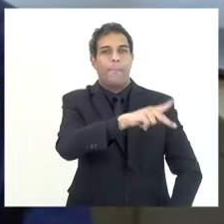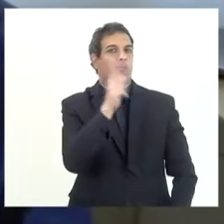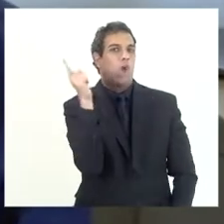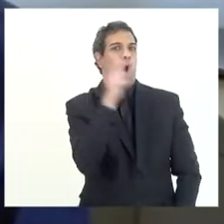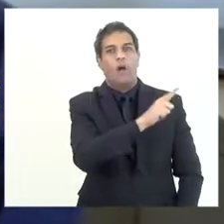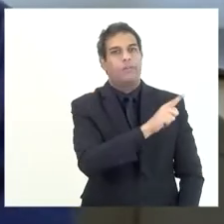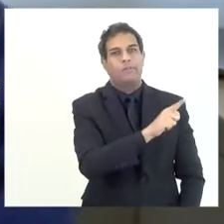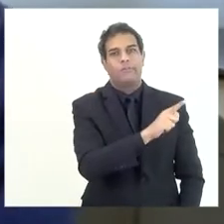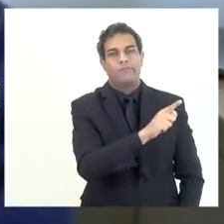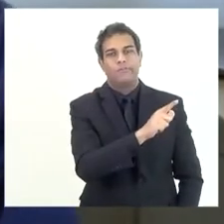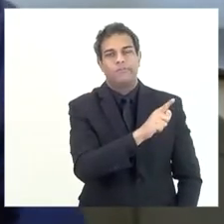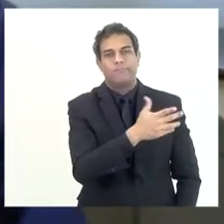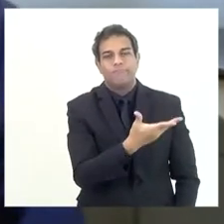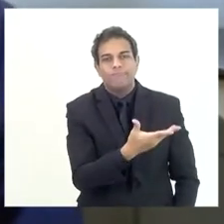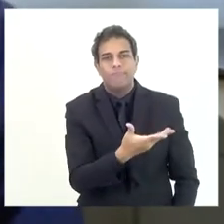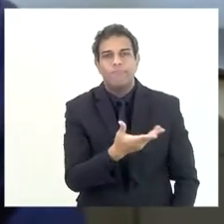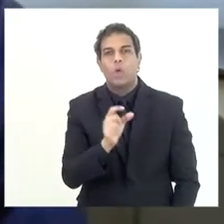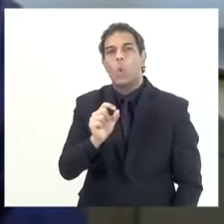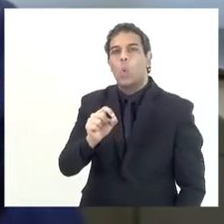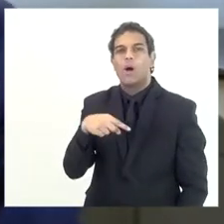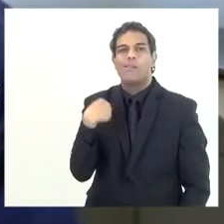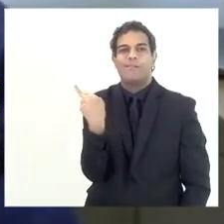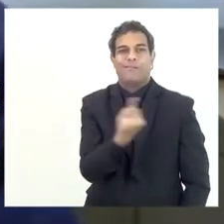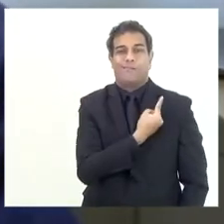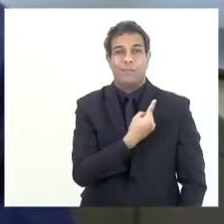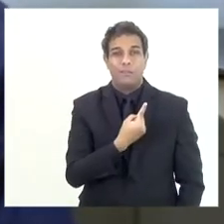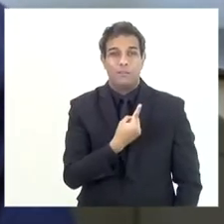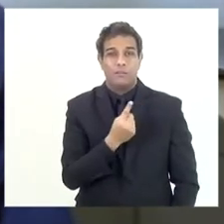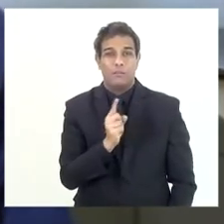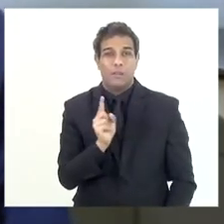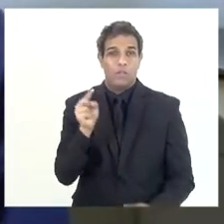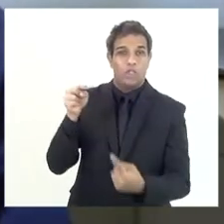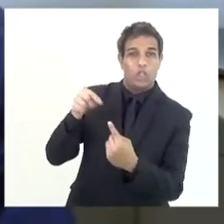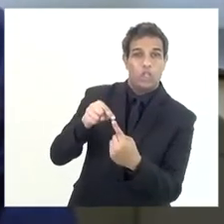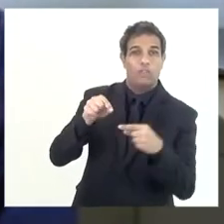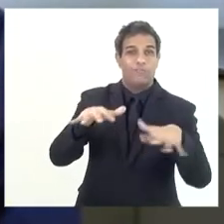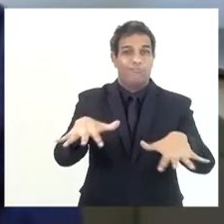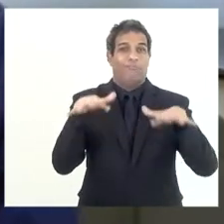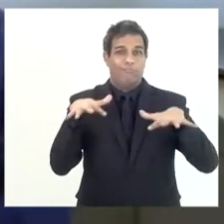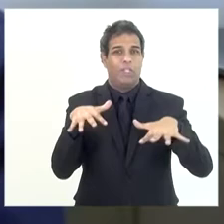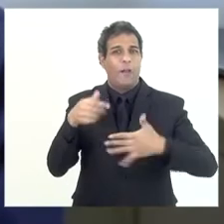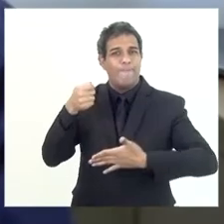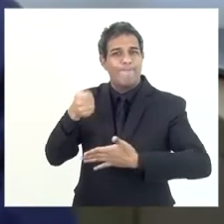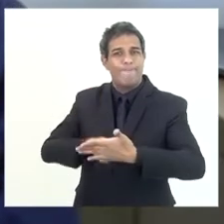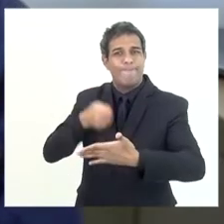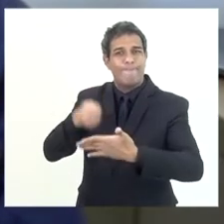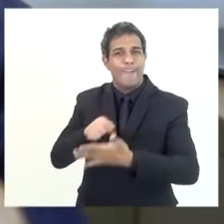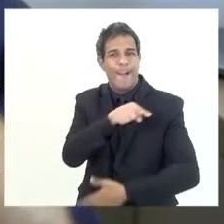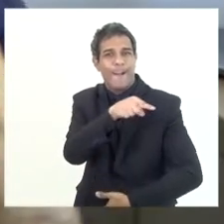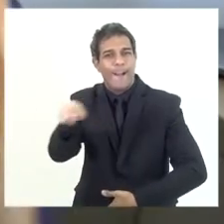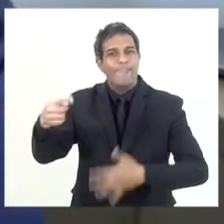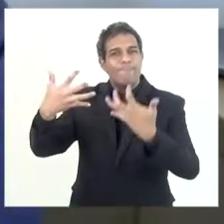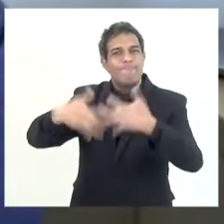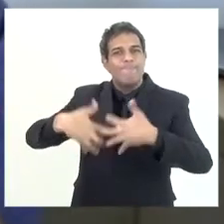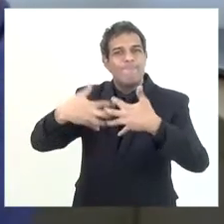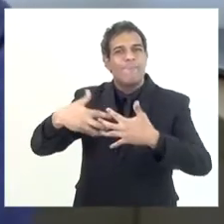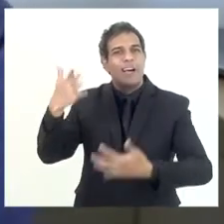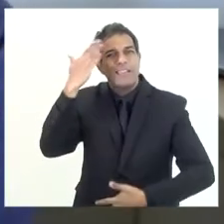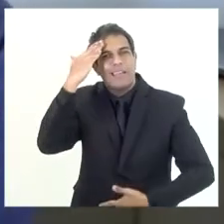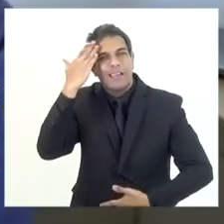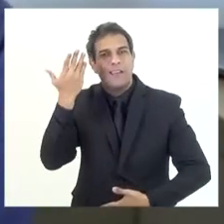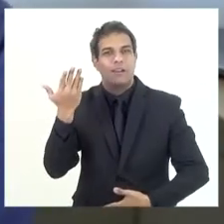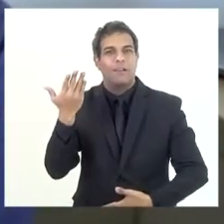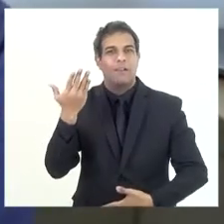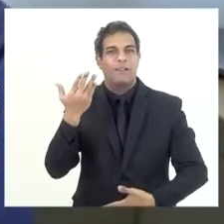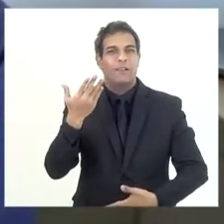Então, veja, o que a gente está querendo também, e isso estou insistindo, é que a gente saiba, vamos entrar na